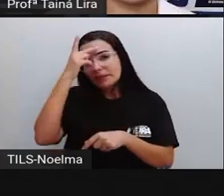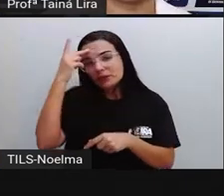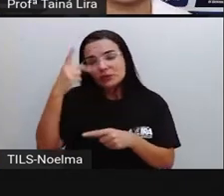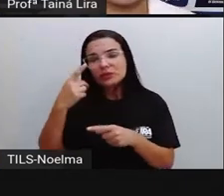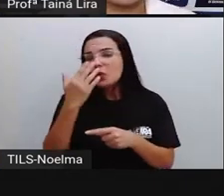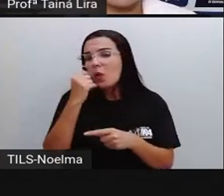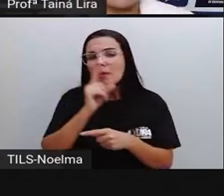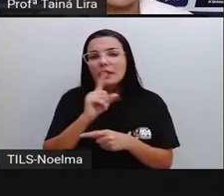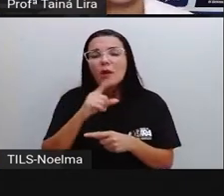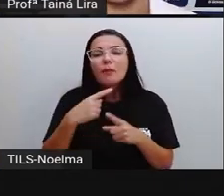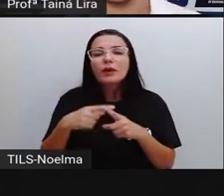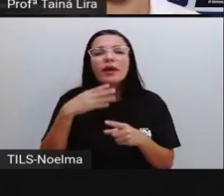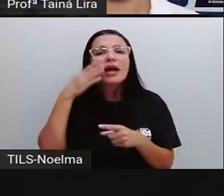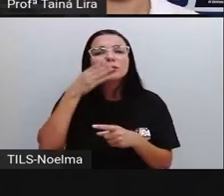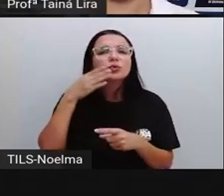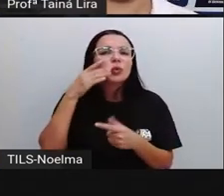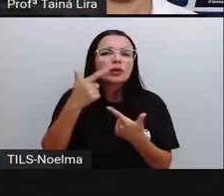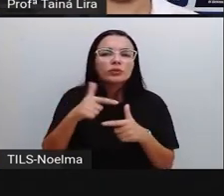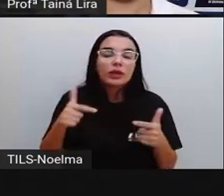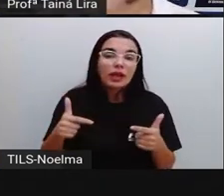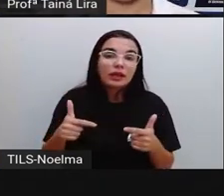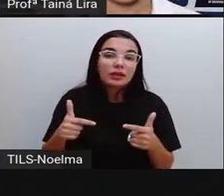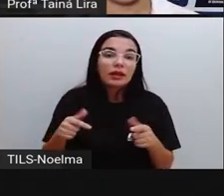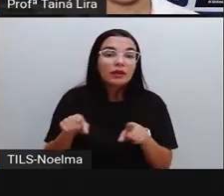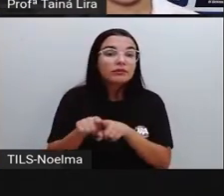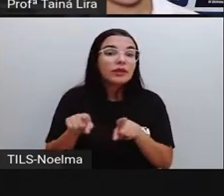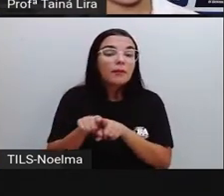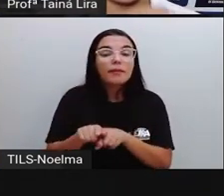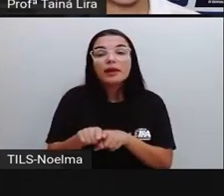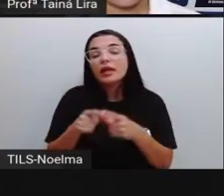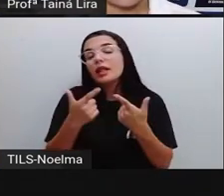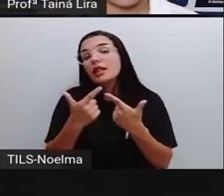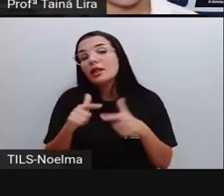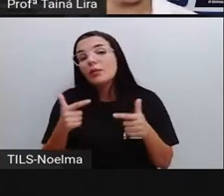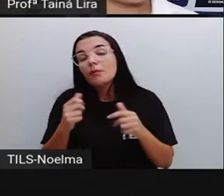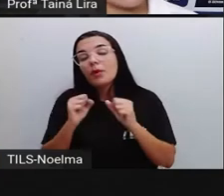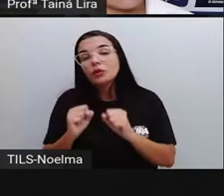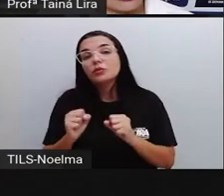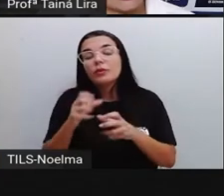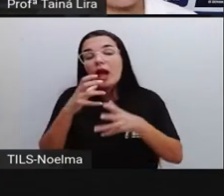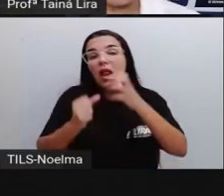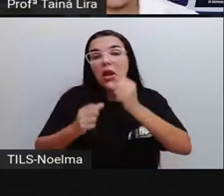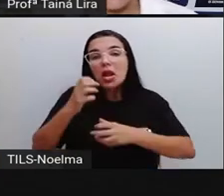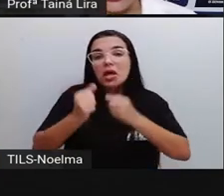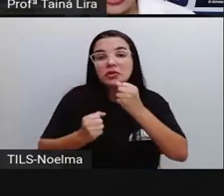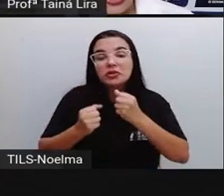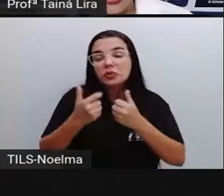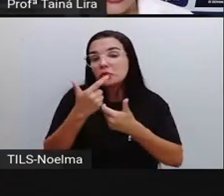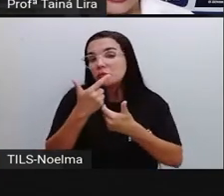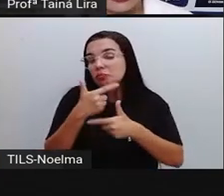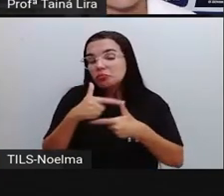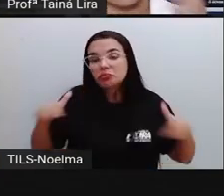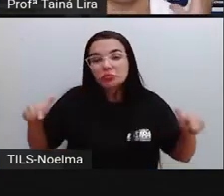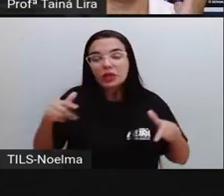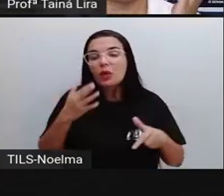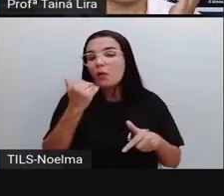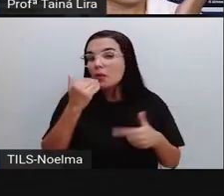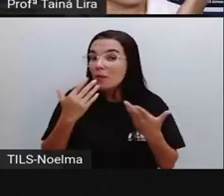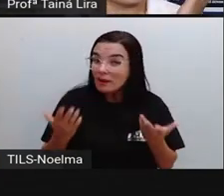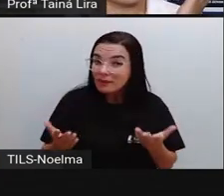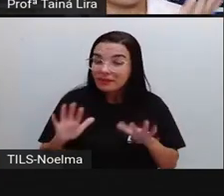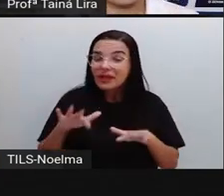açúcar, tem pessoas que são intolerantes à lactose, né, ao leite, que não podem comer chocolate. Então,